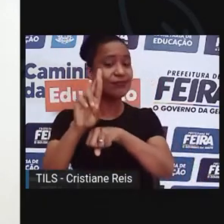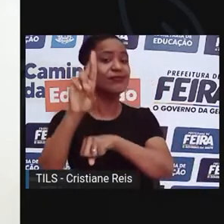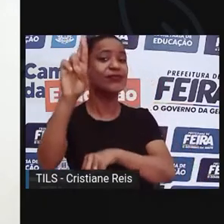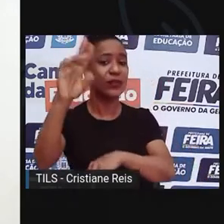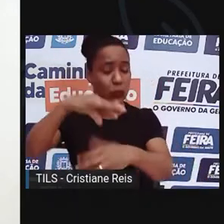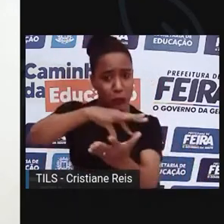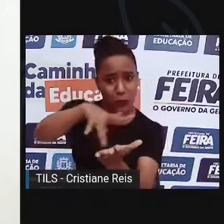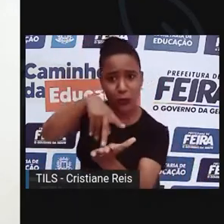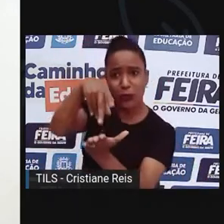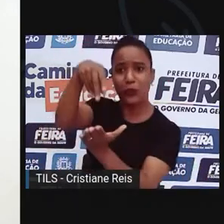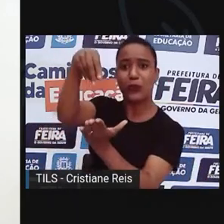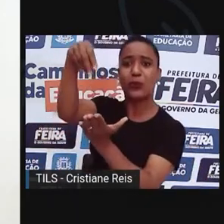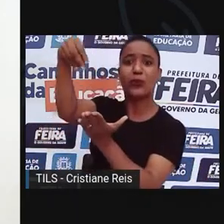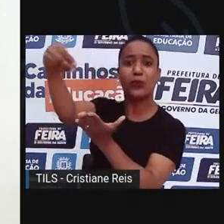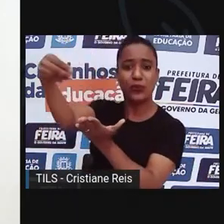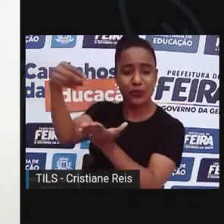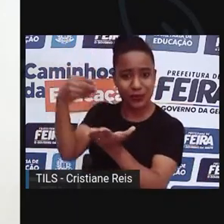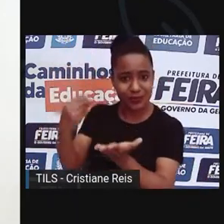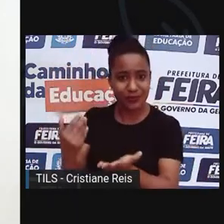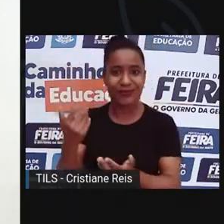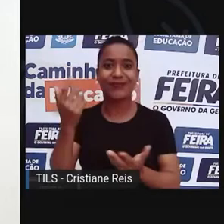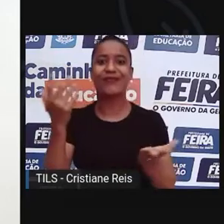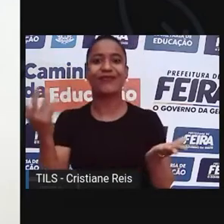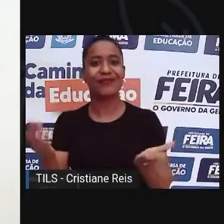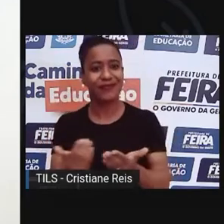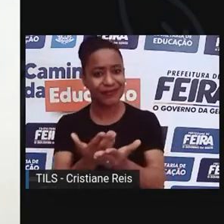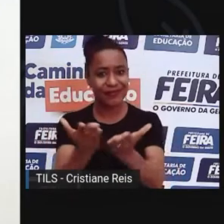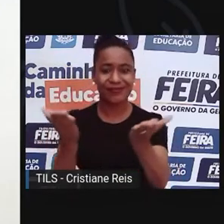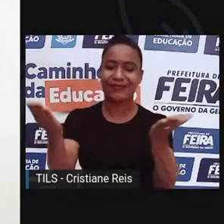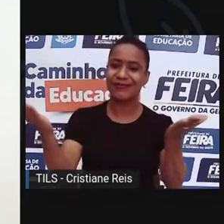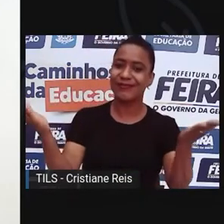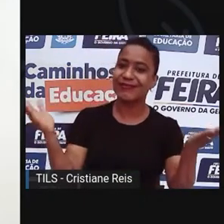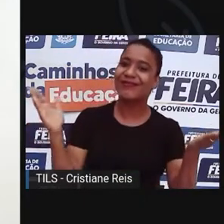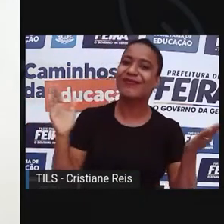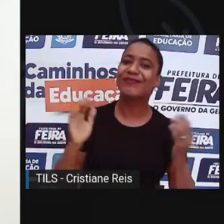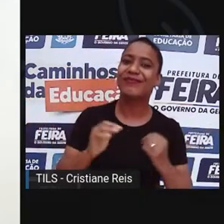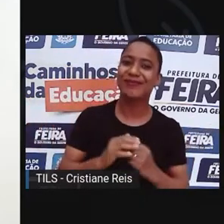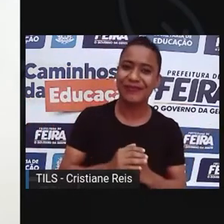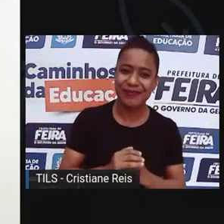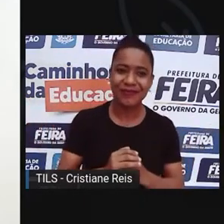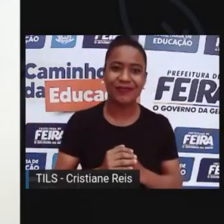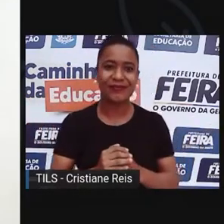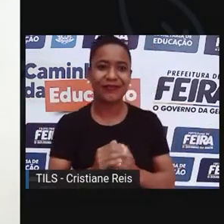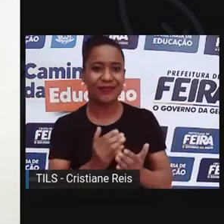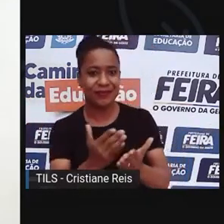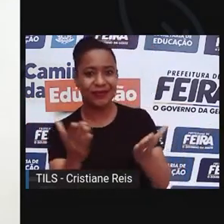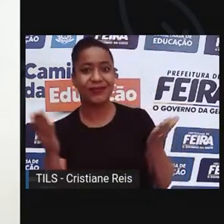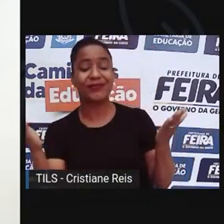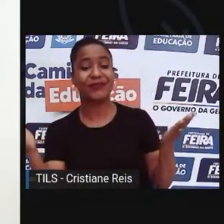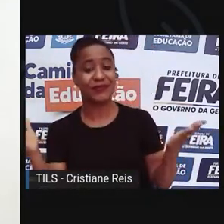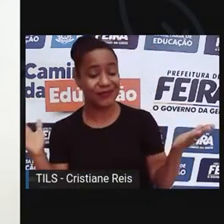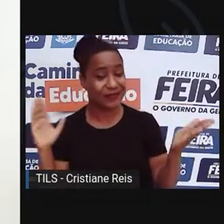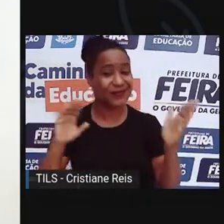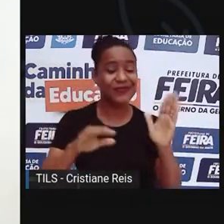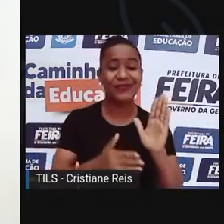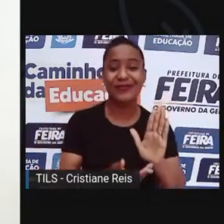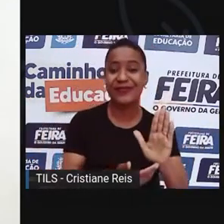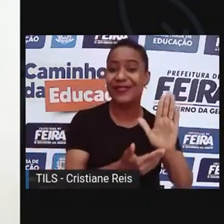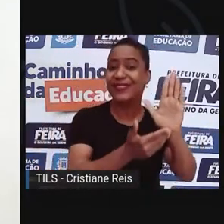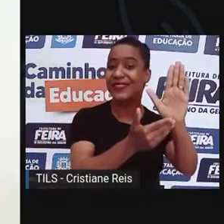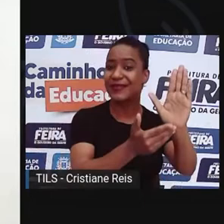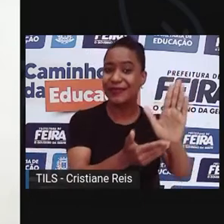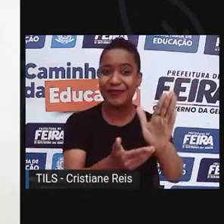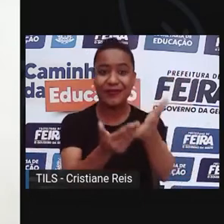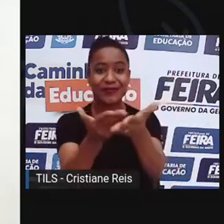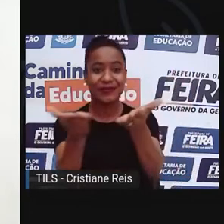Camarada, viva meu Deus Viva meu Deus Camarada,